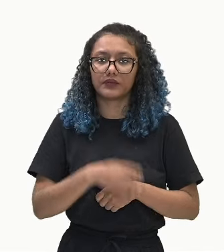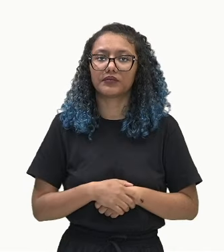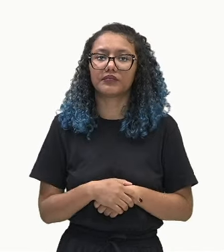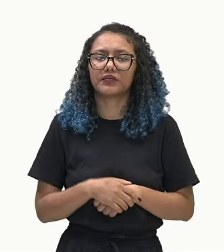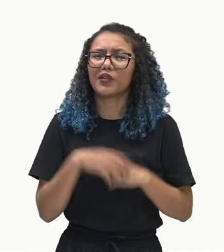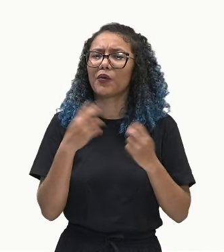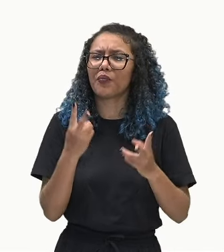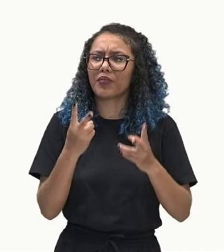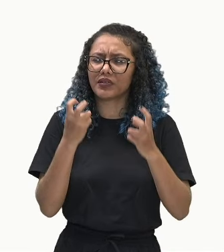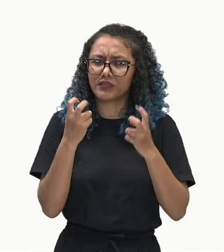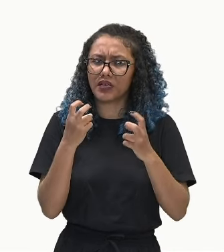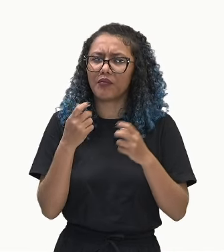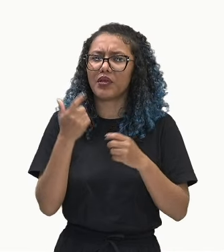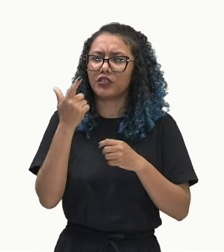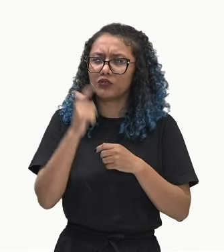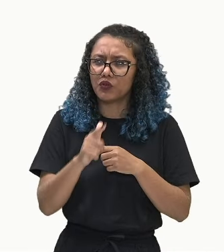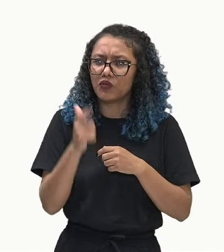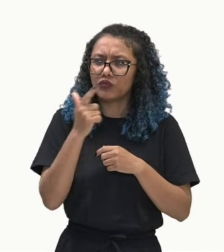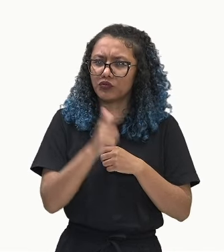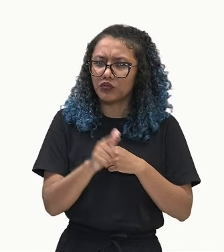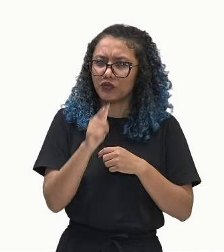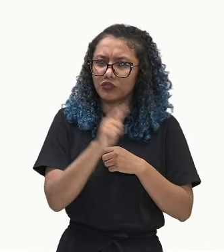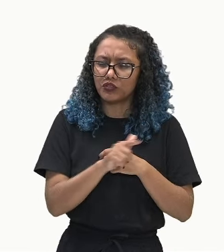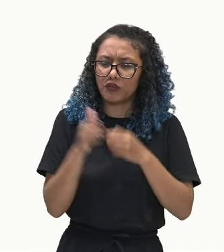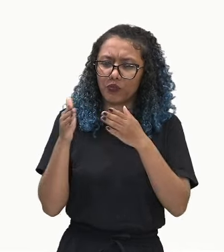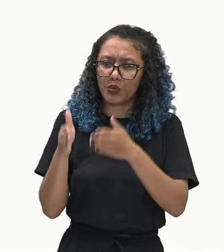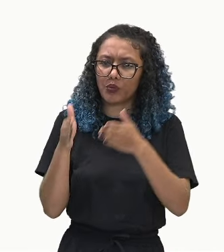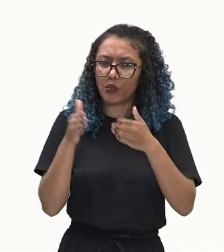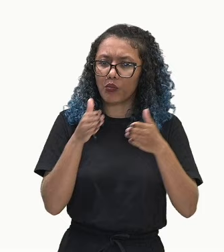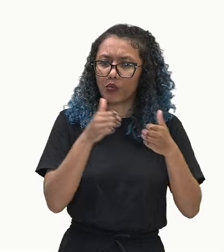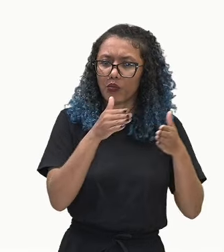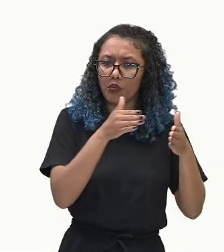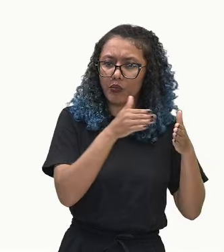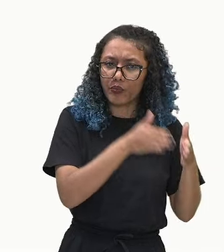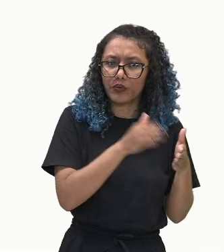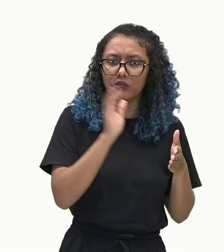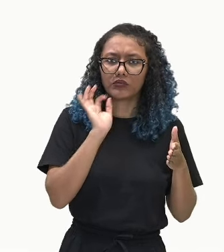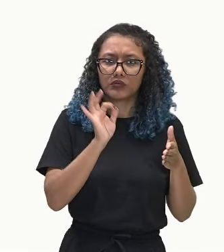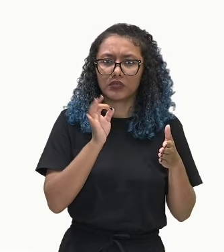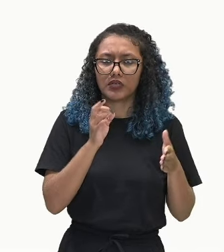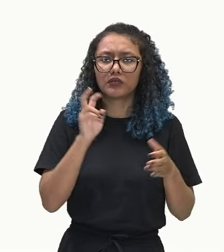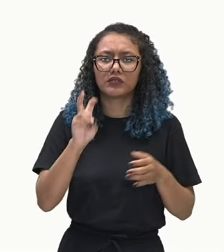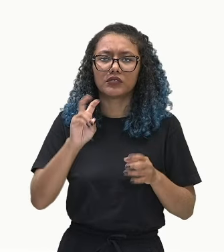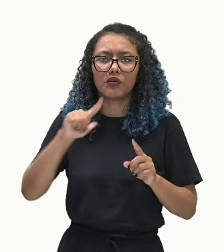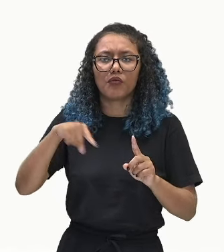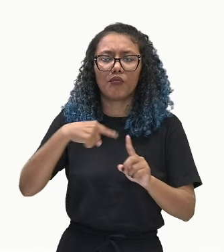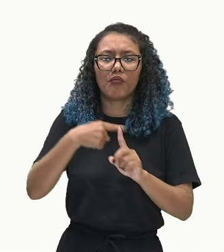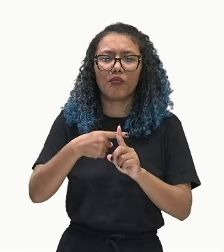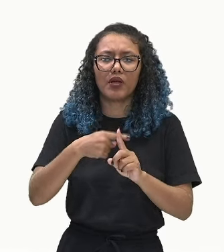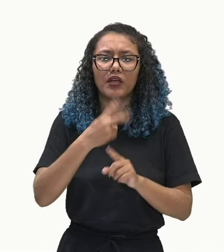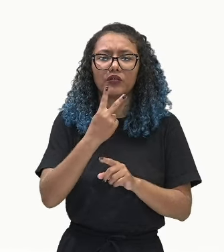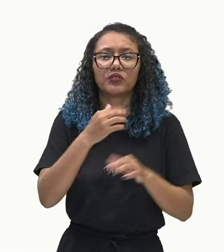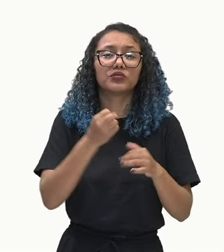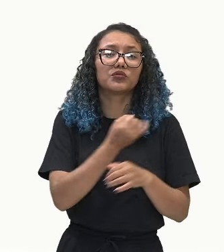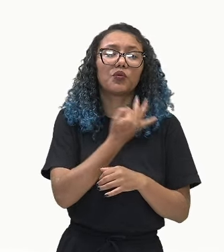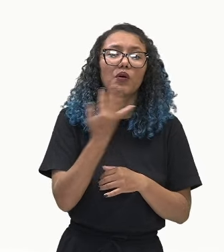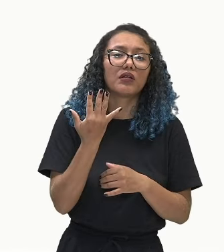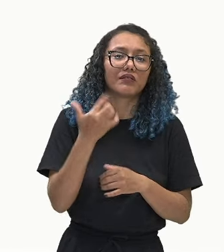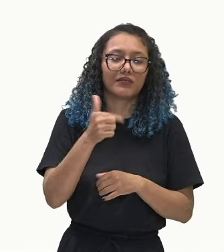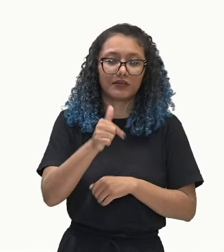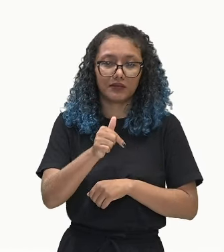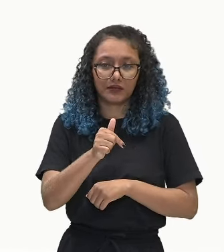veja que isso vai se repetindo para os próximos termos também. 5 mais 2 vai ser 7.